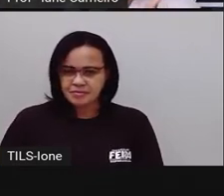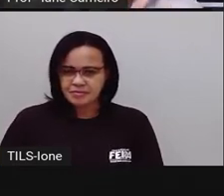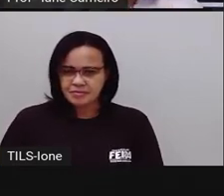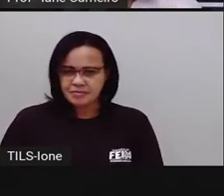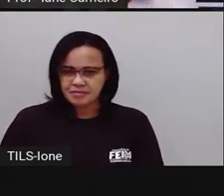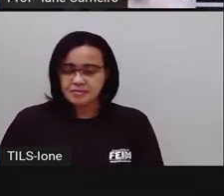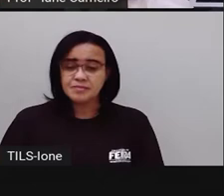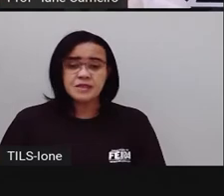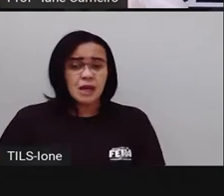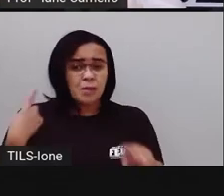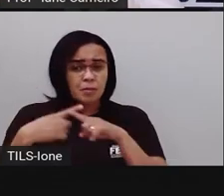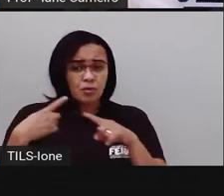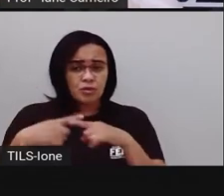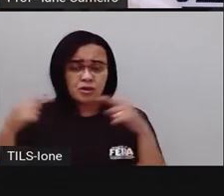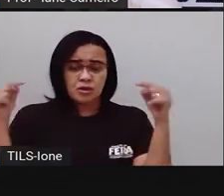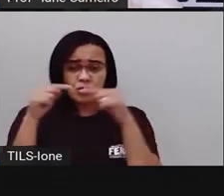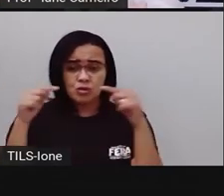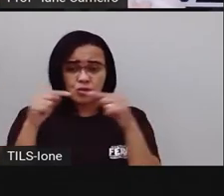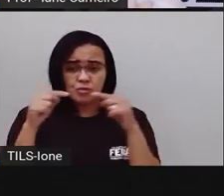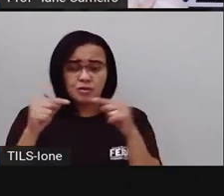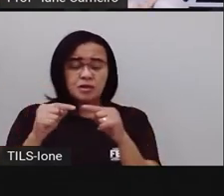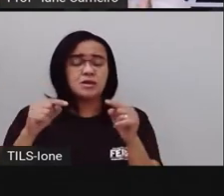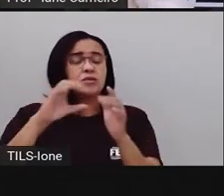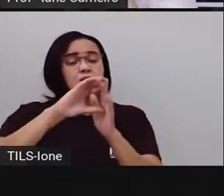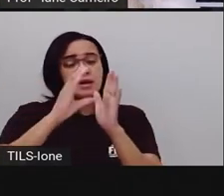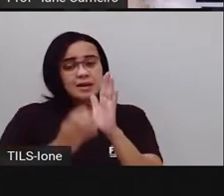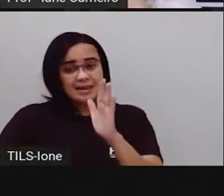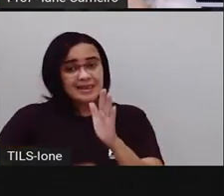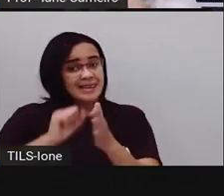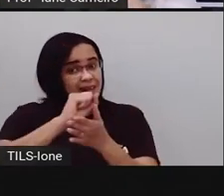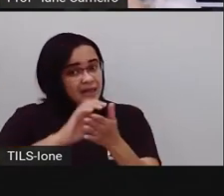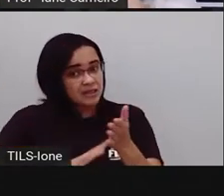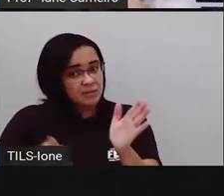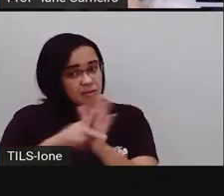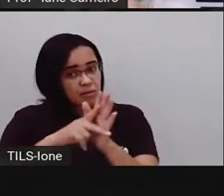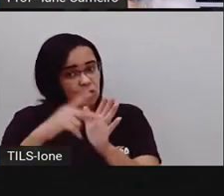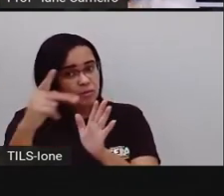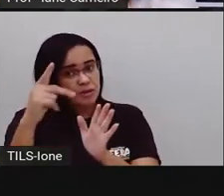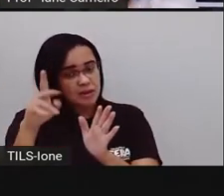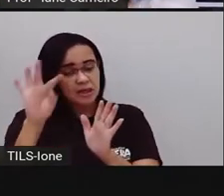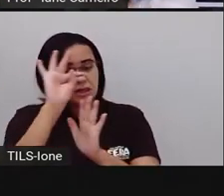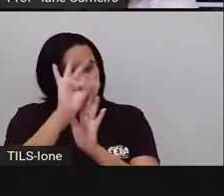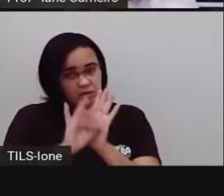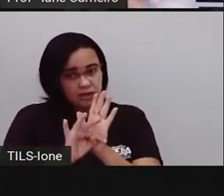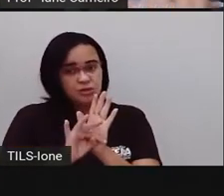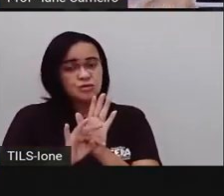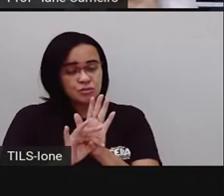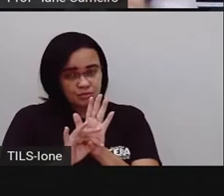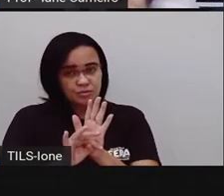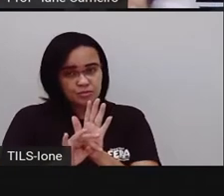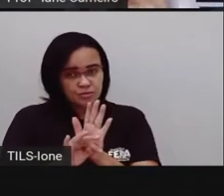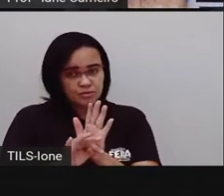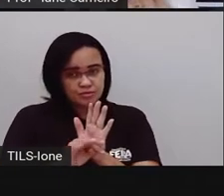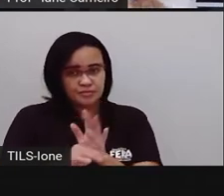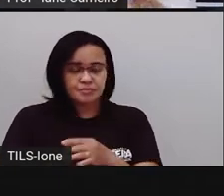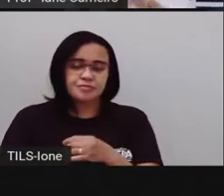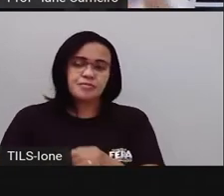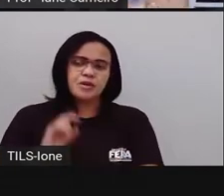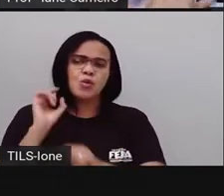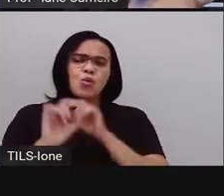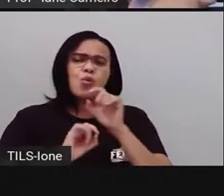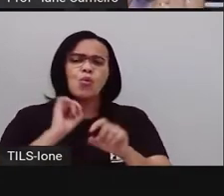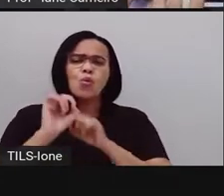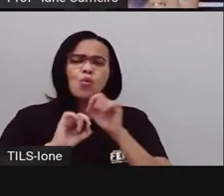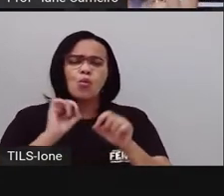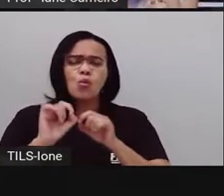do texto de repetição, tá bom? Então, e isto, que é? E agora, Pró, como é que eu vou